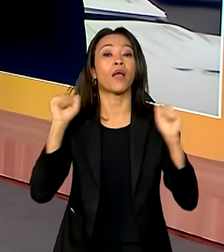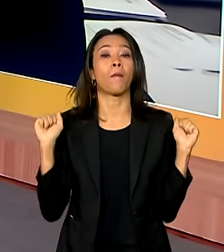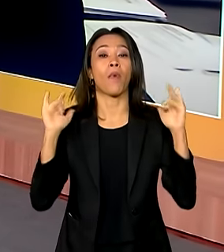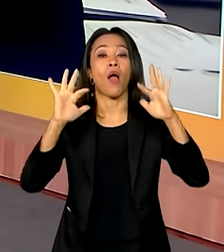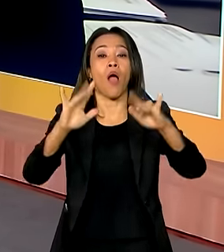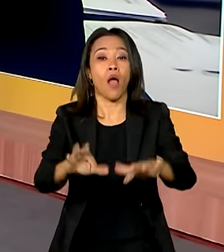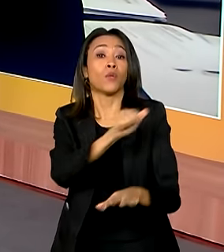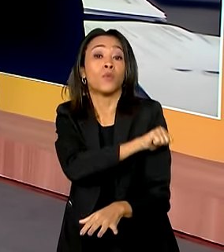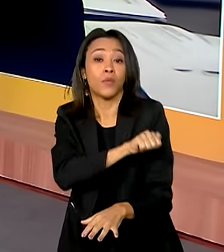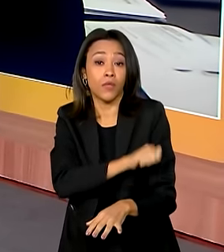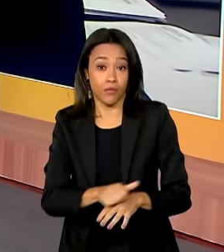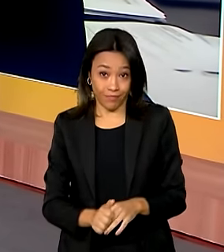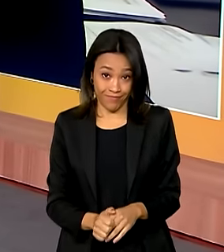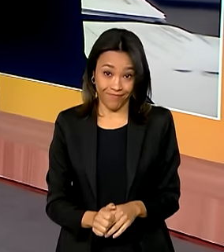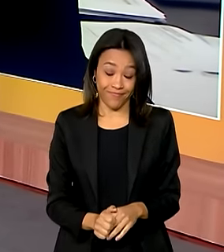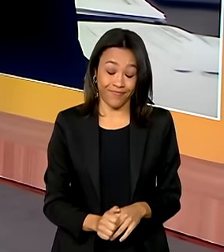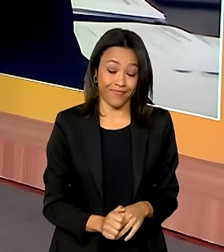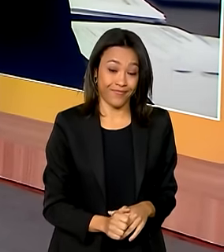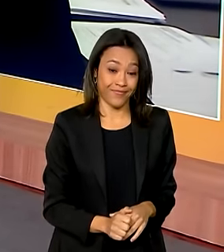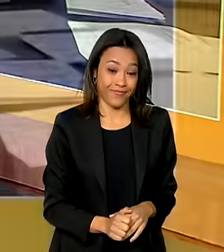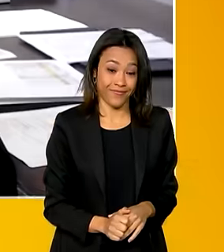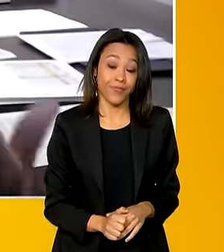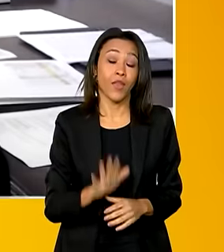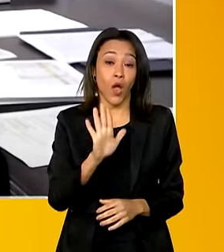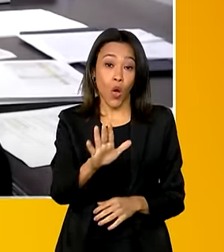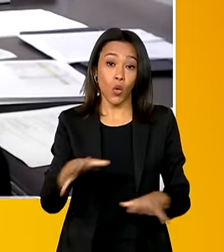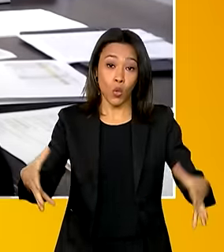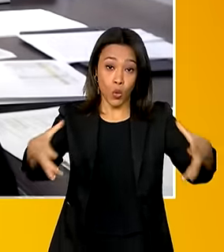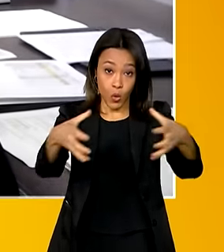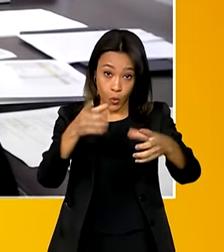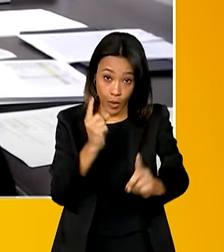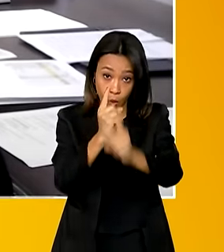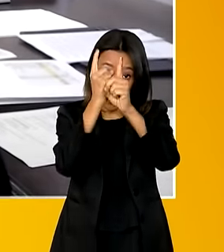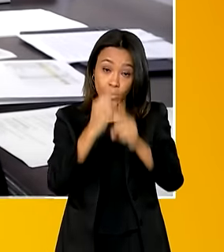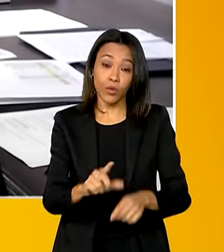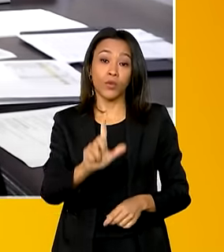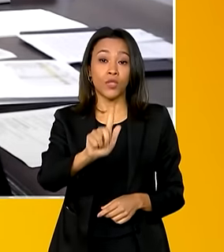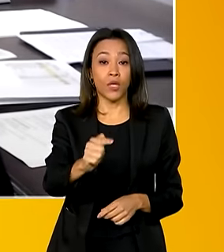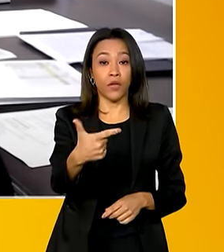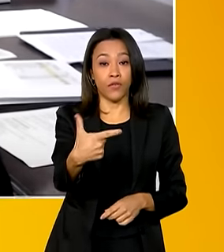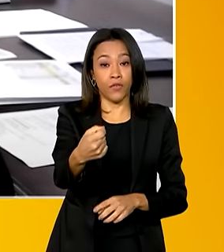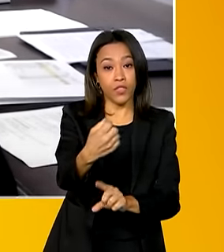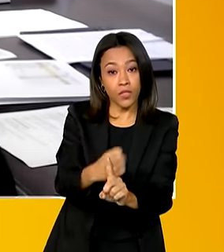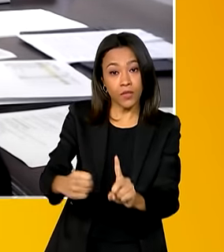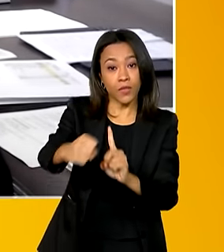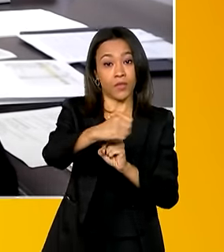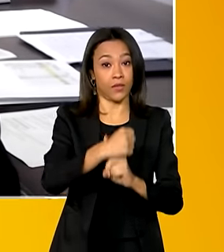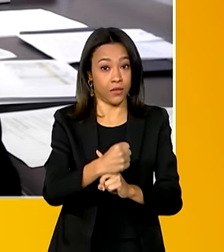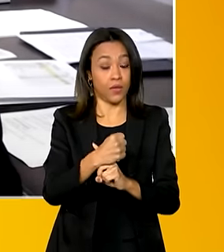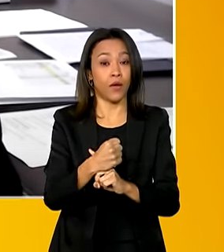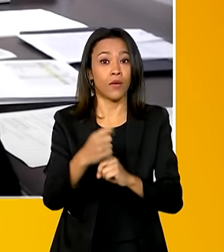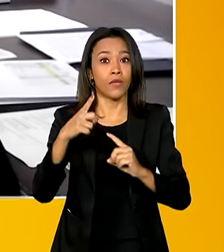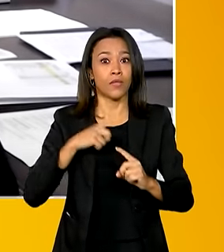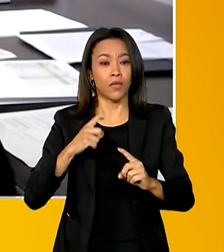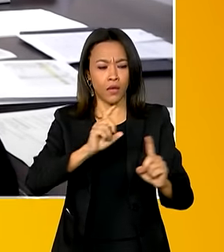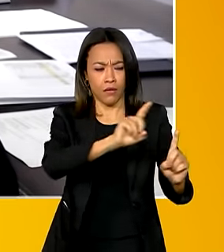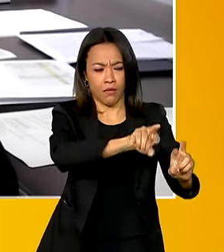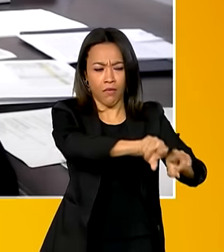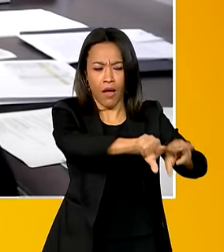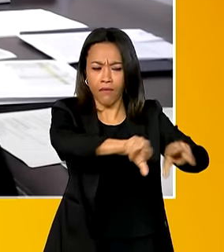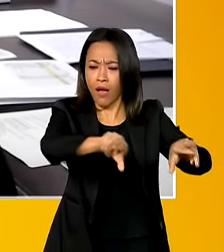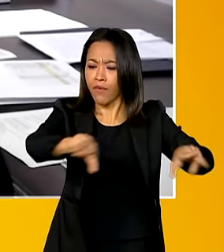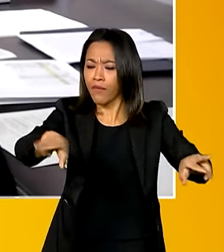do G20 Social. Bom, o G20 Social será uma congregação de eventos e